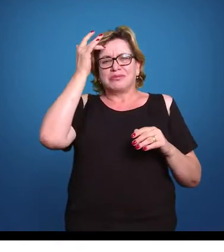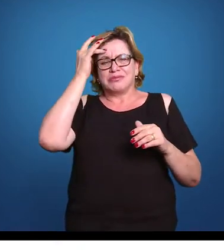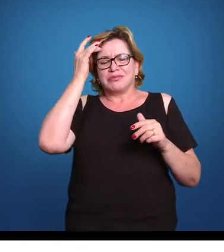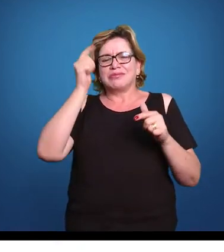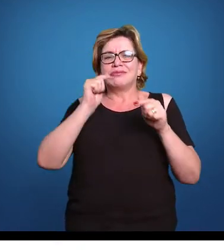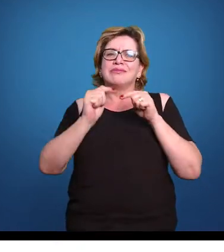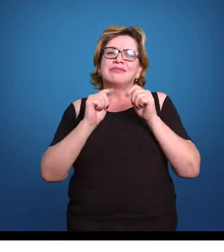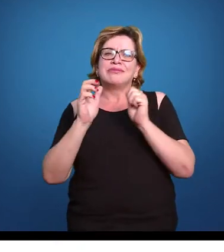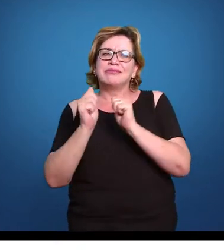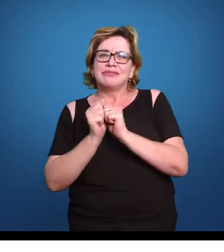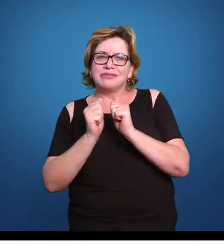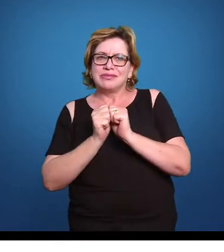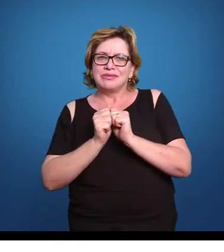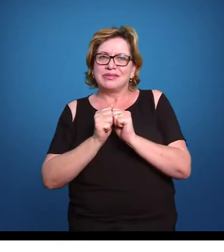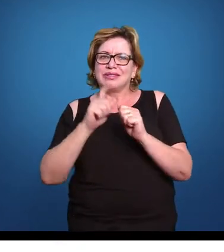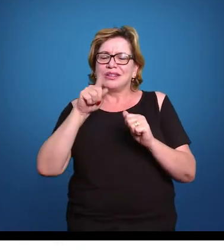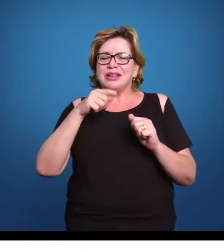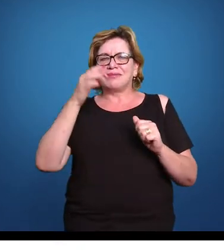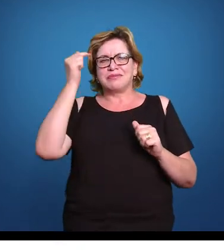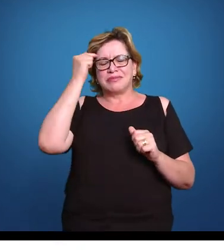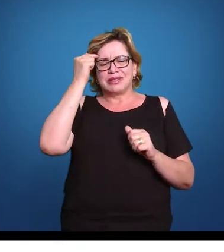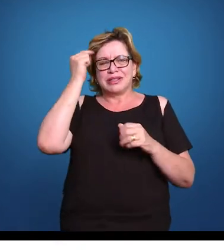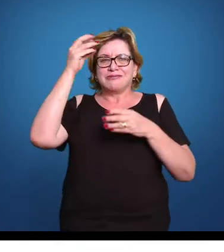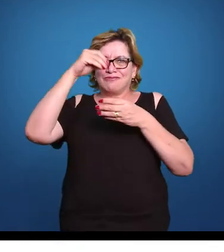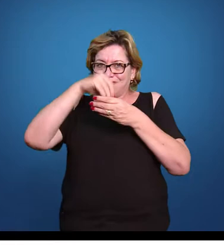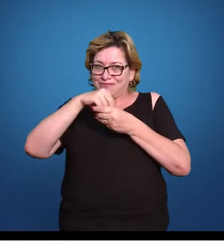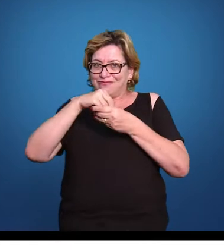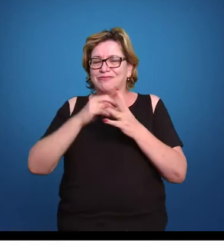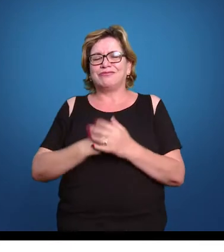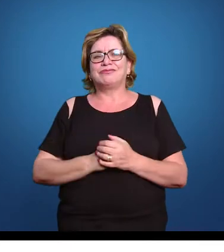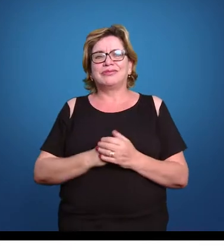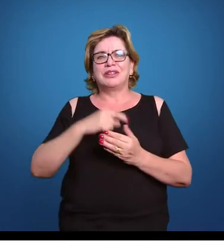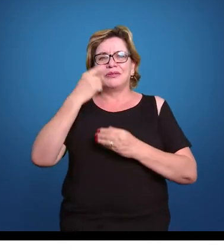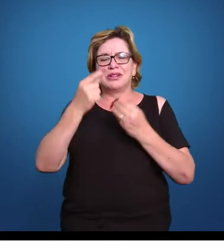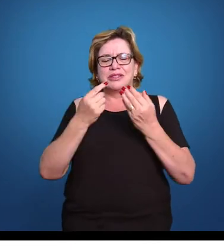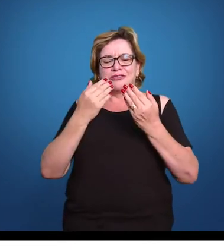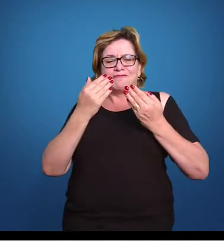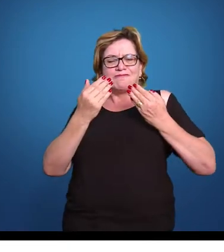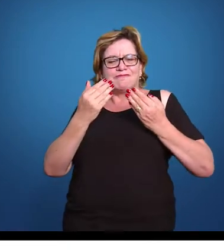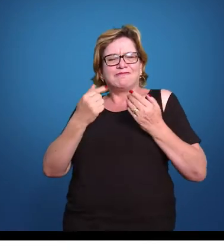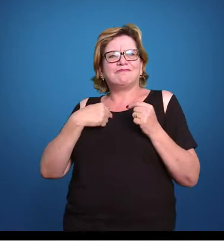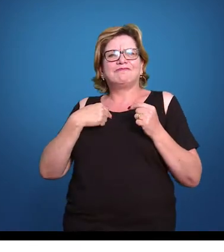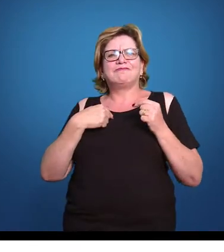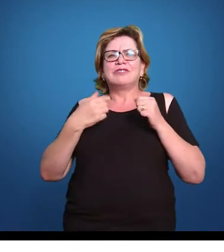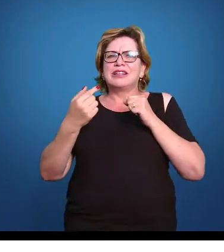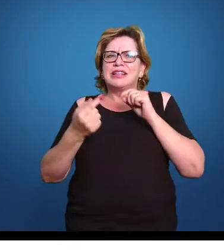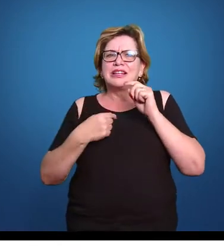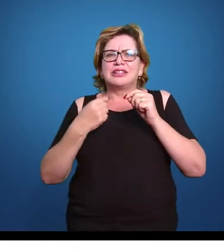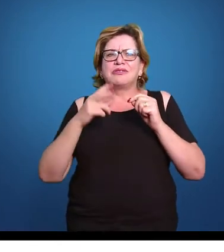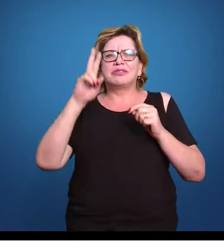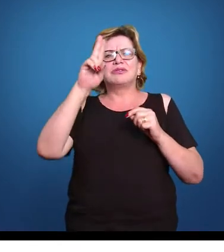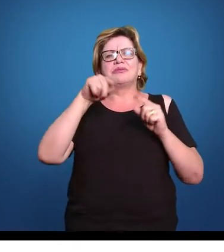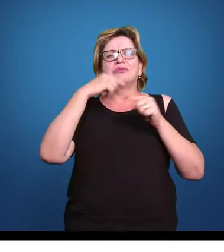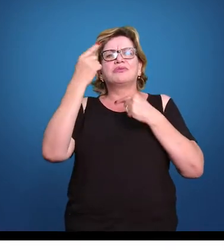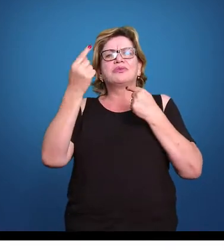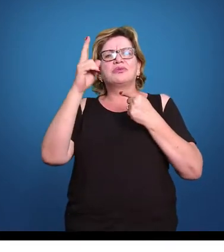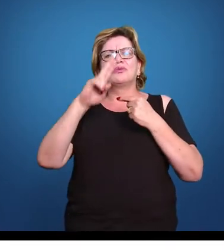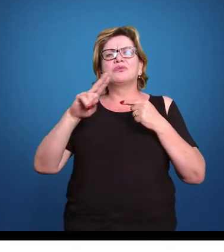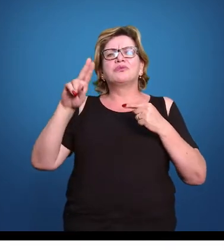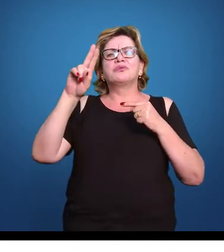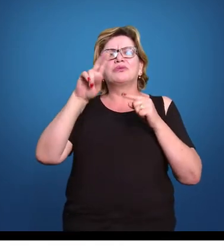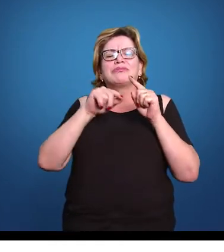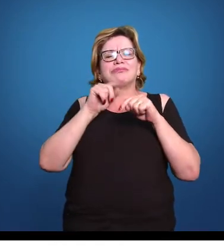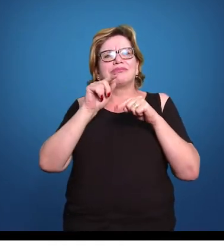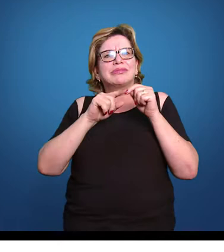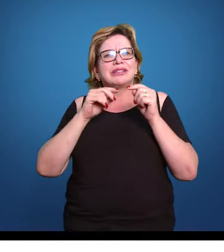seria uma análise interna. Baseado nessa análise, nós podemos, através daí, usar algumas ferramentas